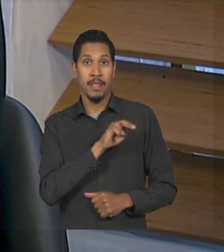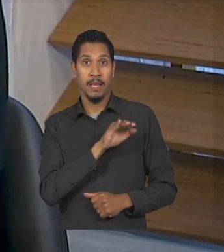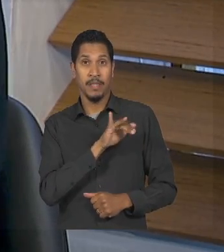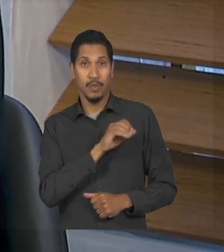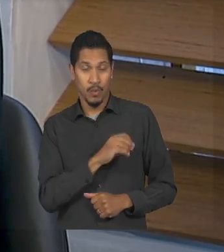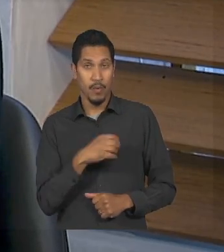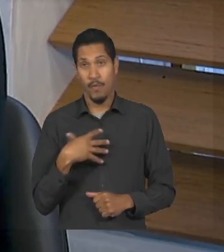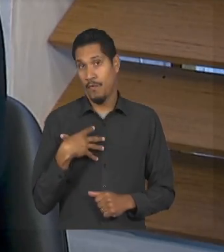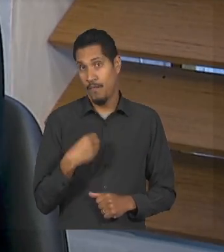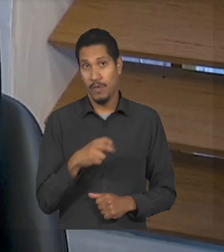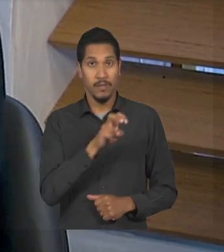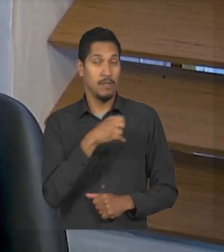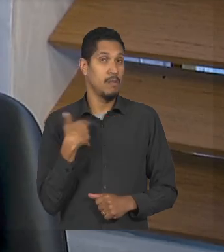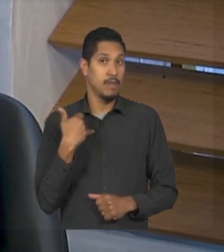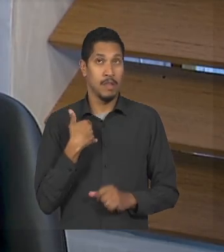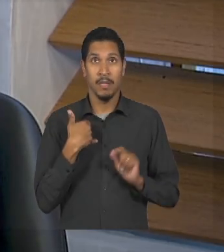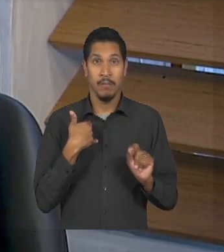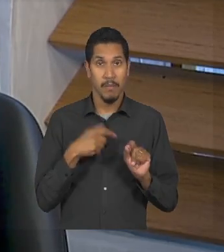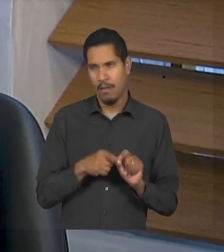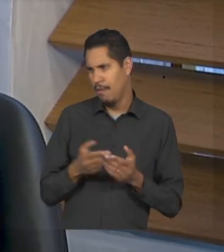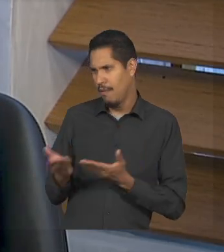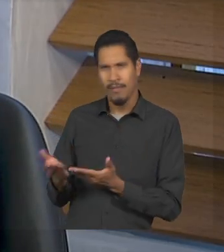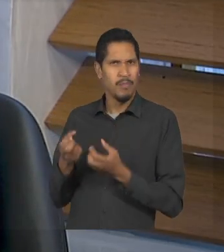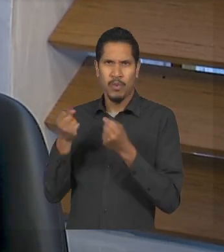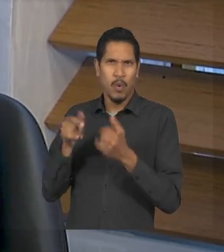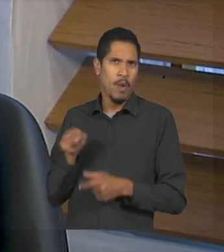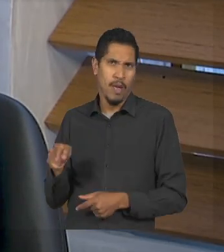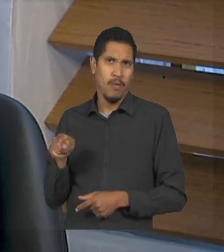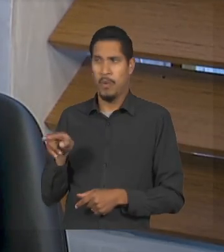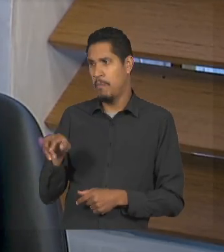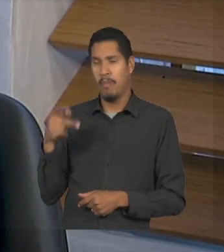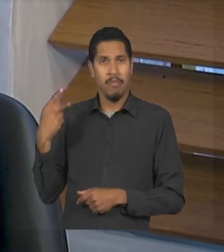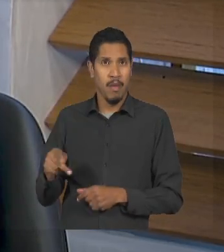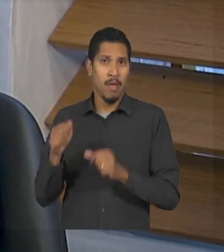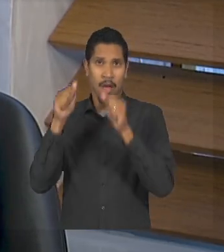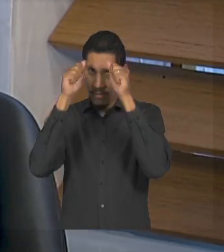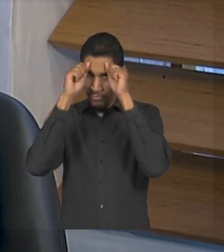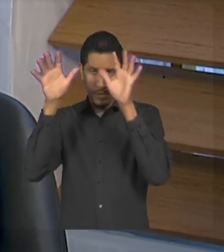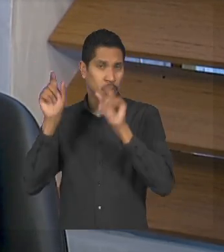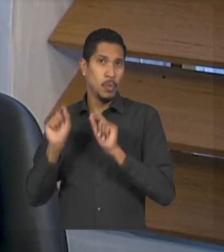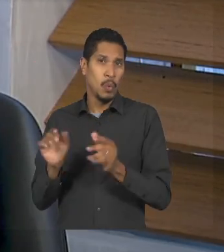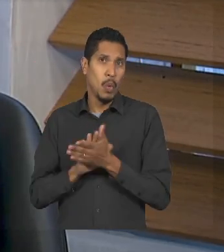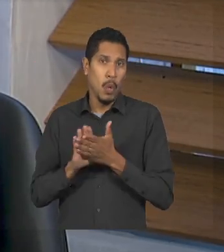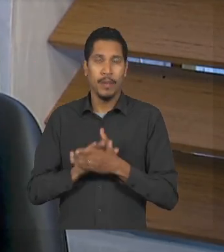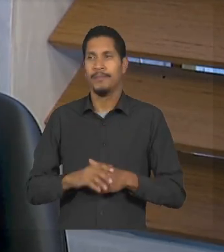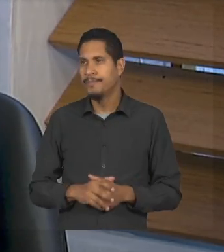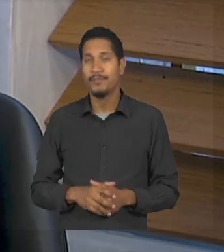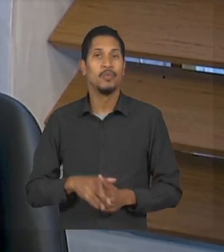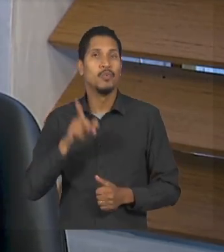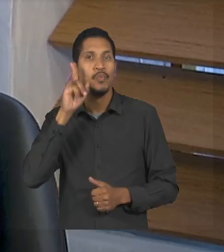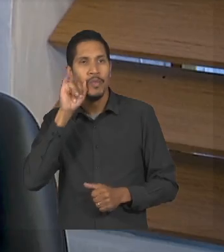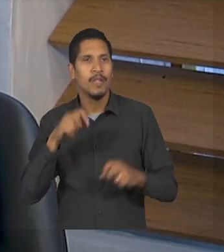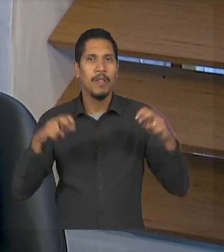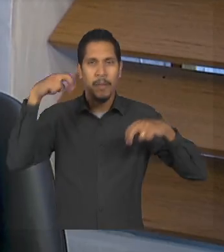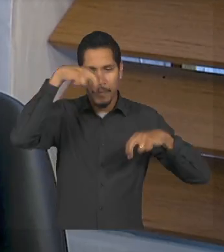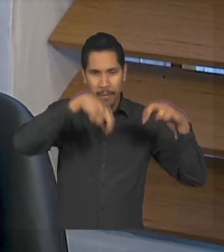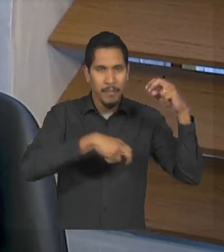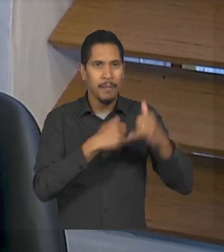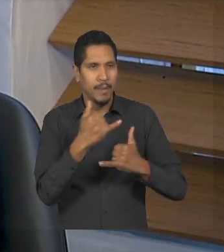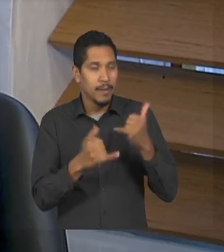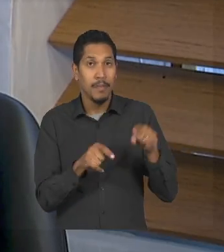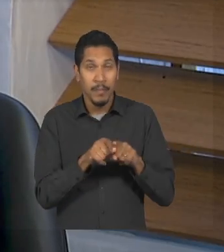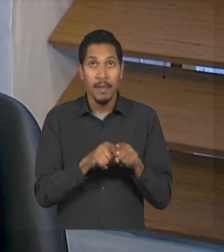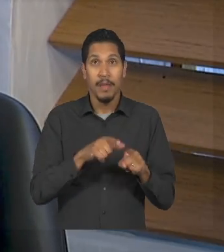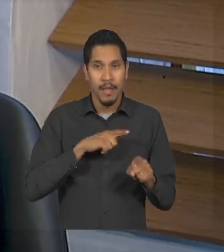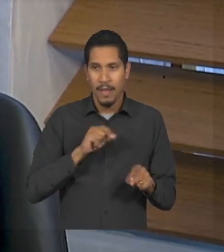nunca falou pra ele assim o antonio é autista e uma vez no parquinho brincando e o antonio foi pegar alguma casinha um